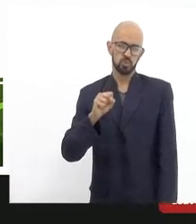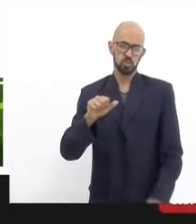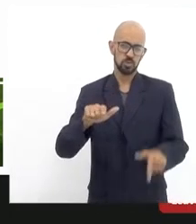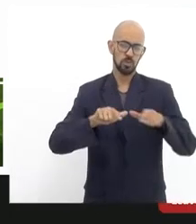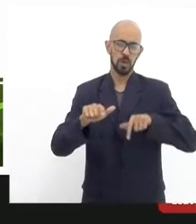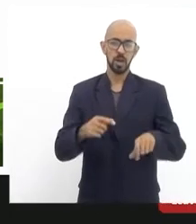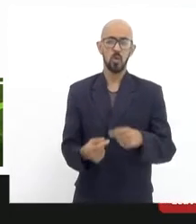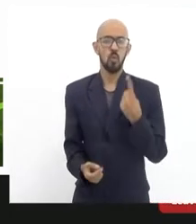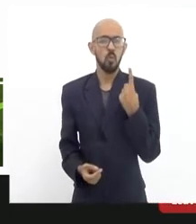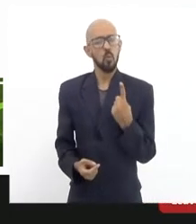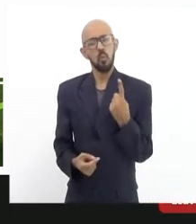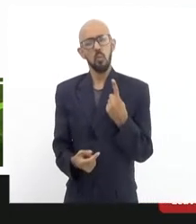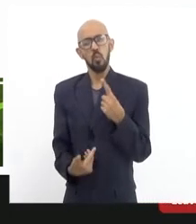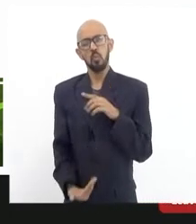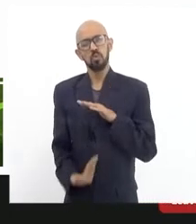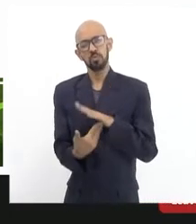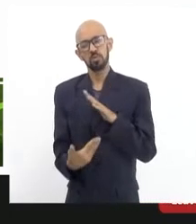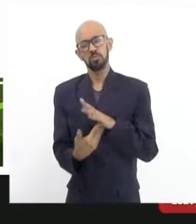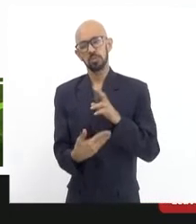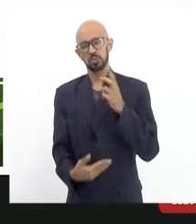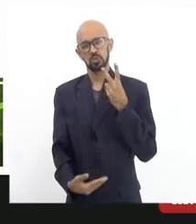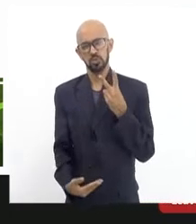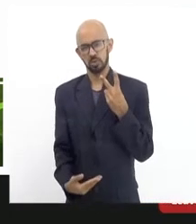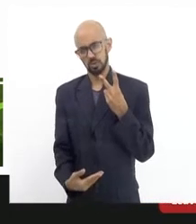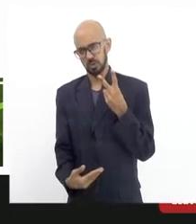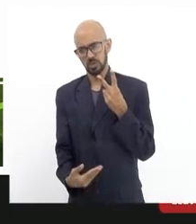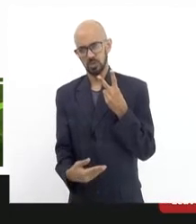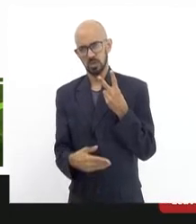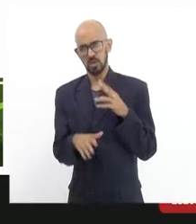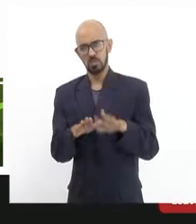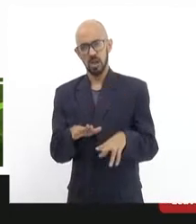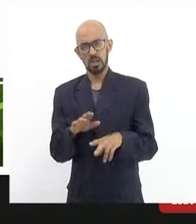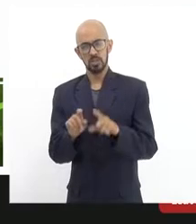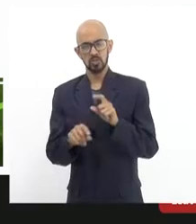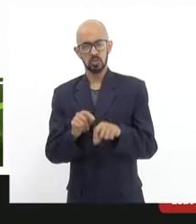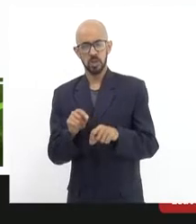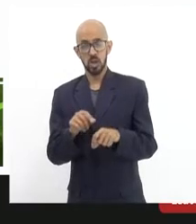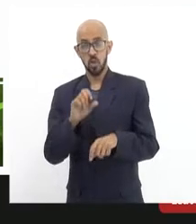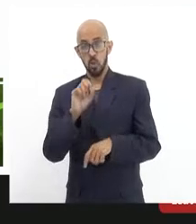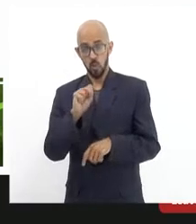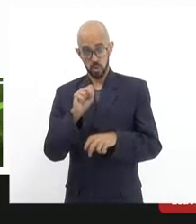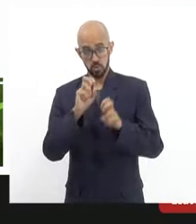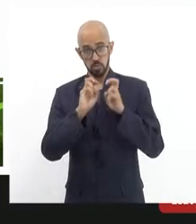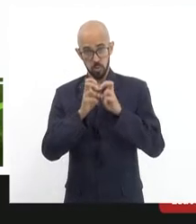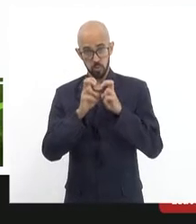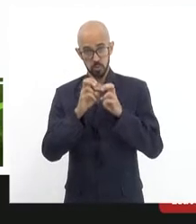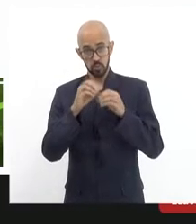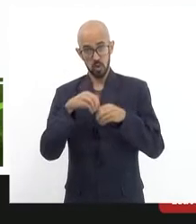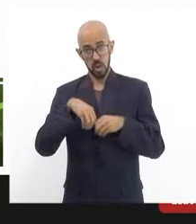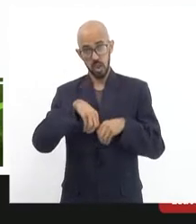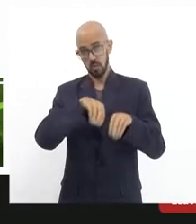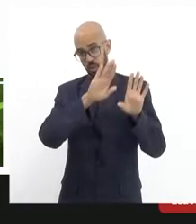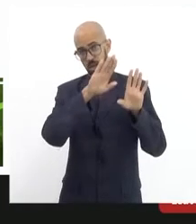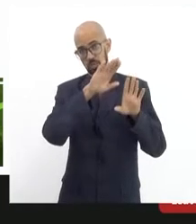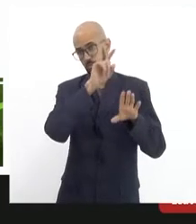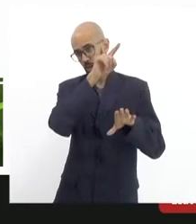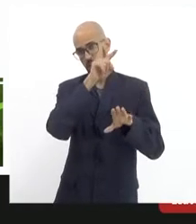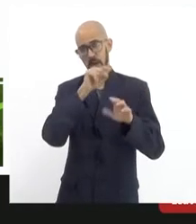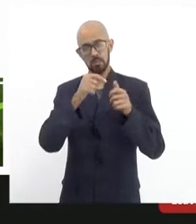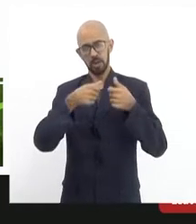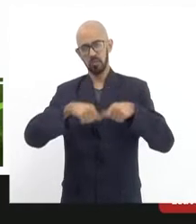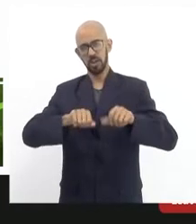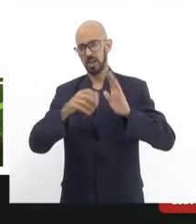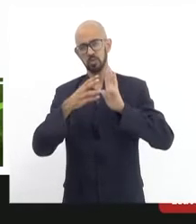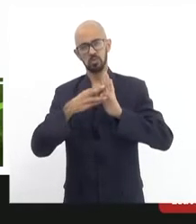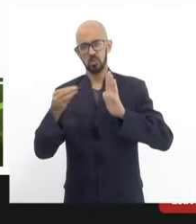gabarito, dois gabaritos no máximo, entretanto, eles foram, oito bondes foram para lá para servirem de gabarito, ora,